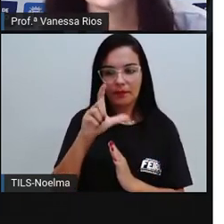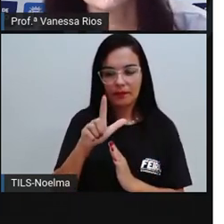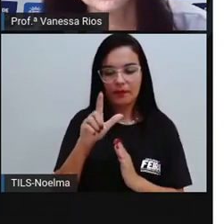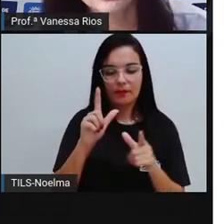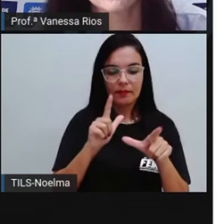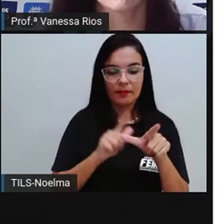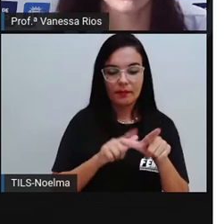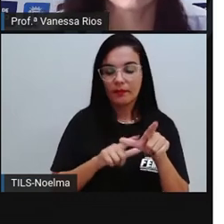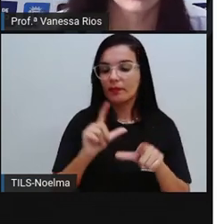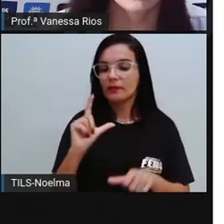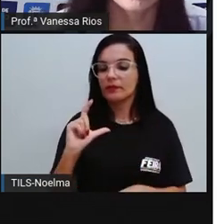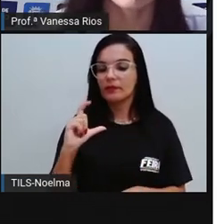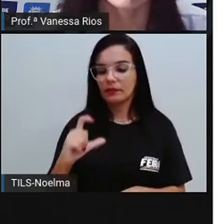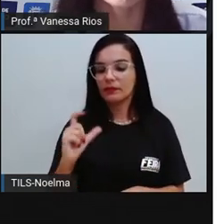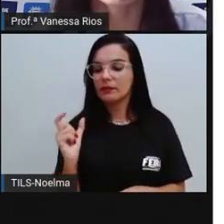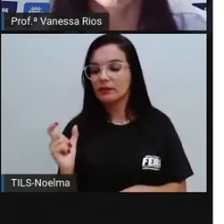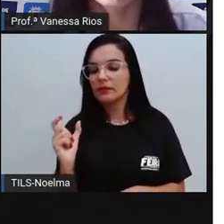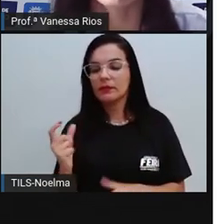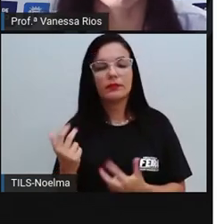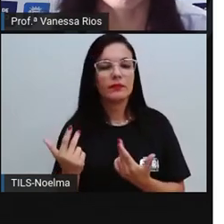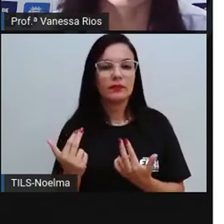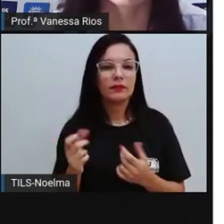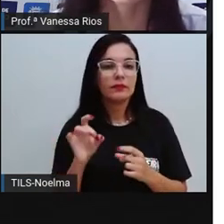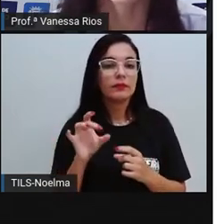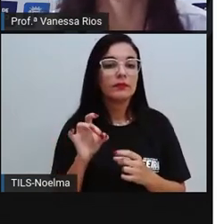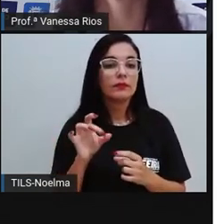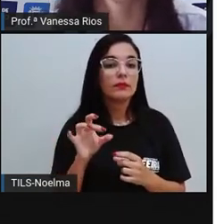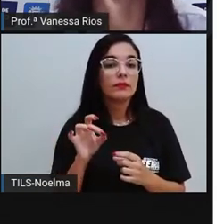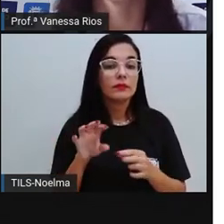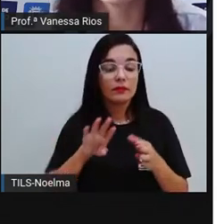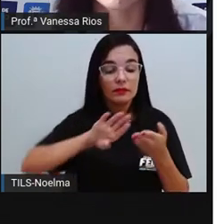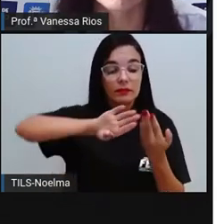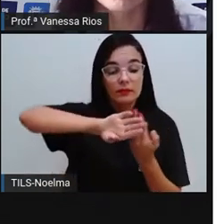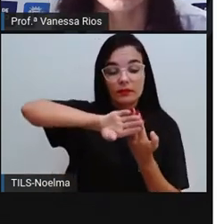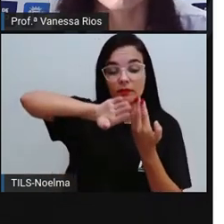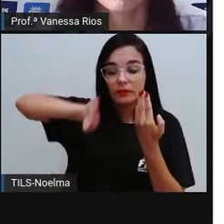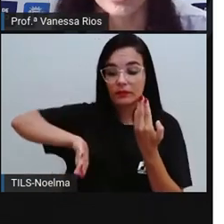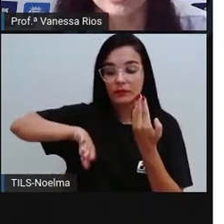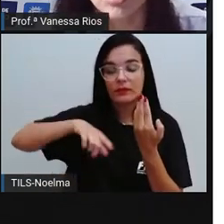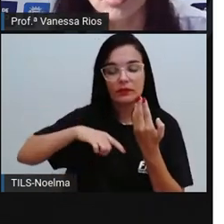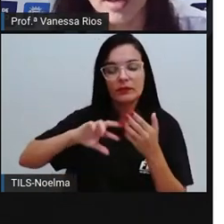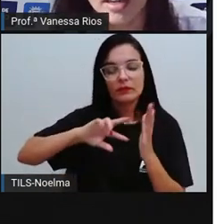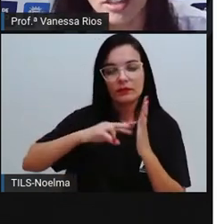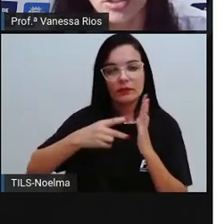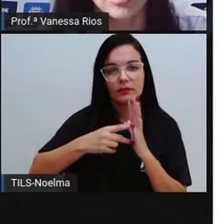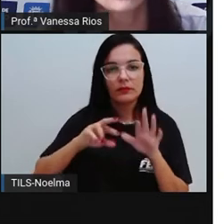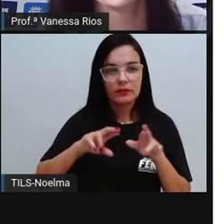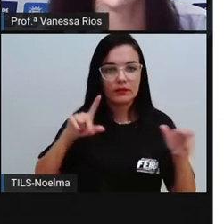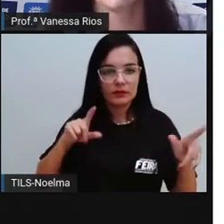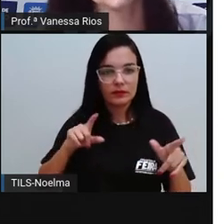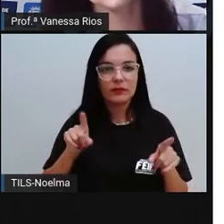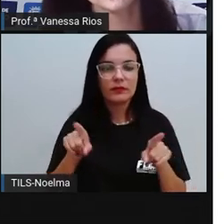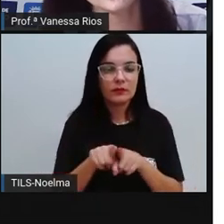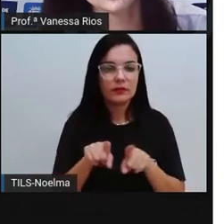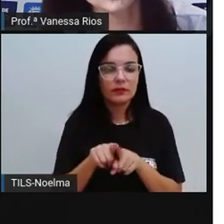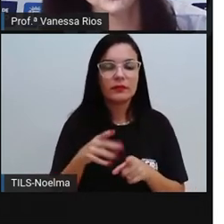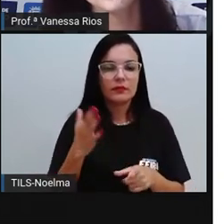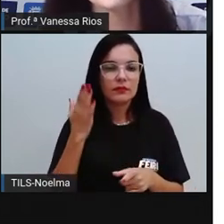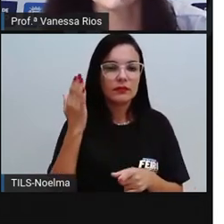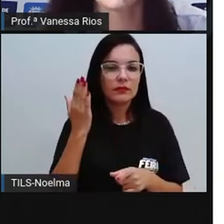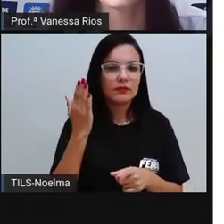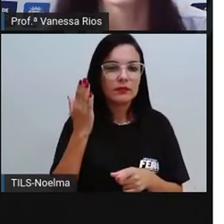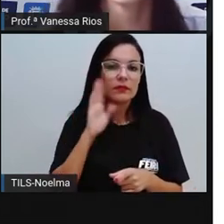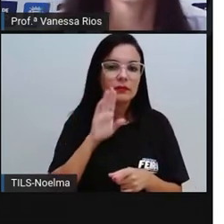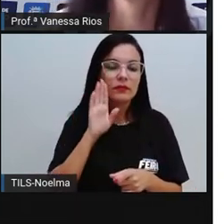localização da sílaba tônica faz com que as palavras tenham aí também significado diferente. Então, muito interessante